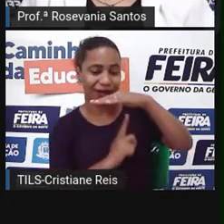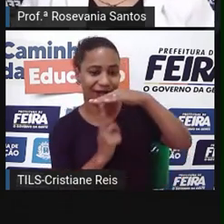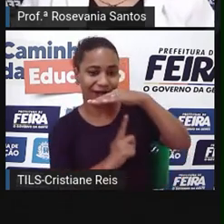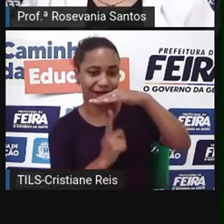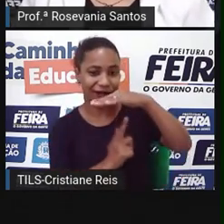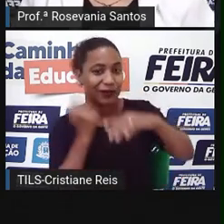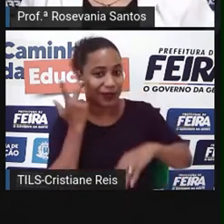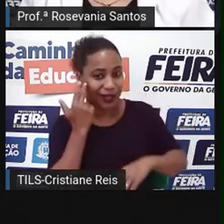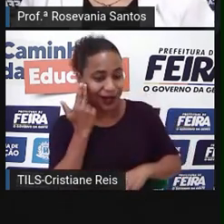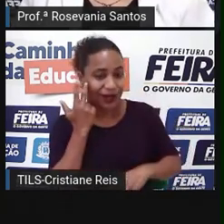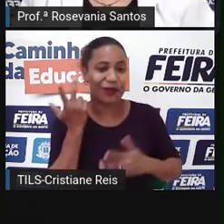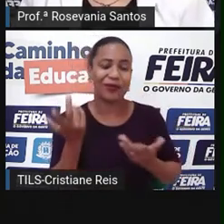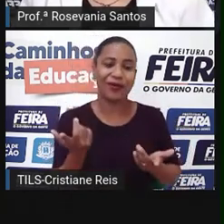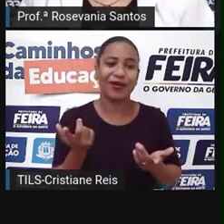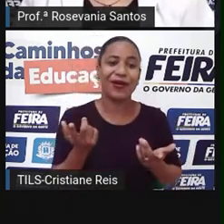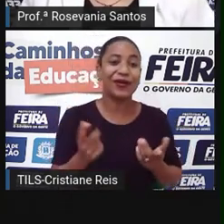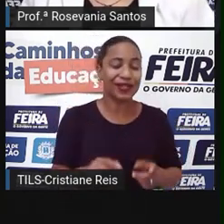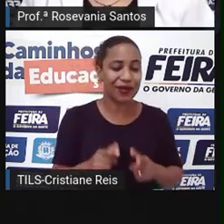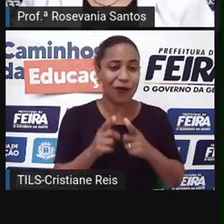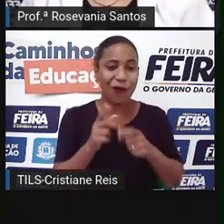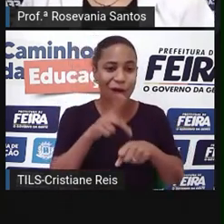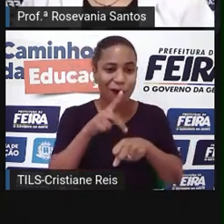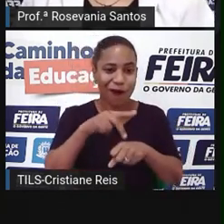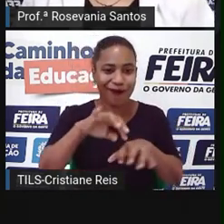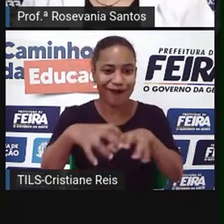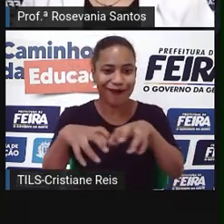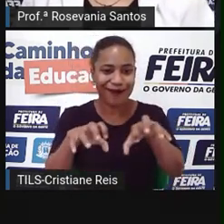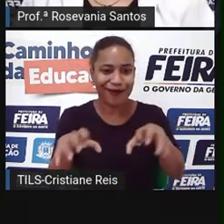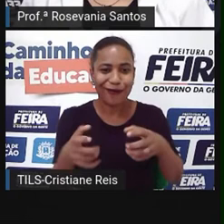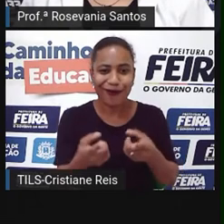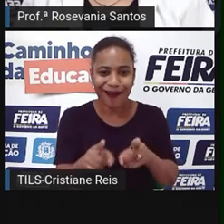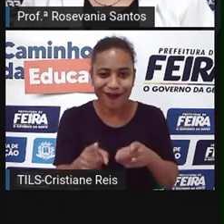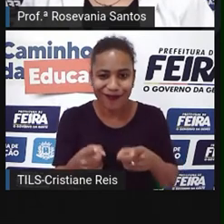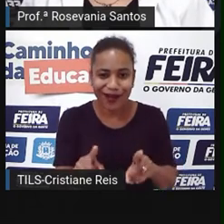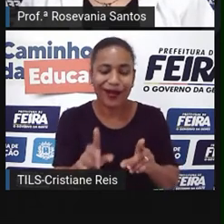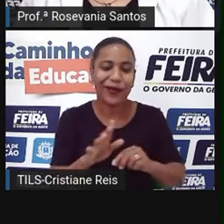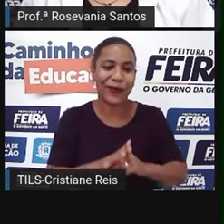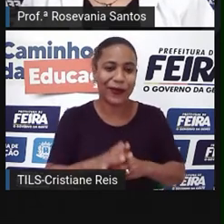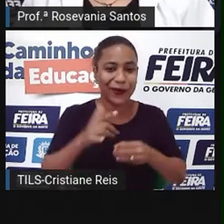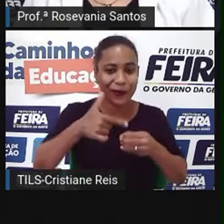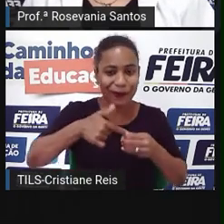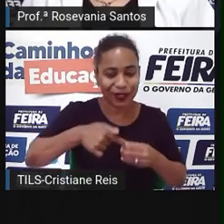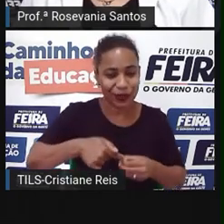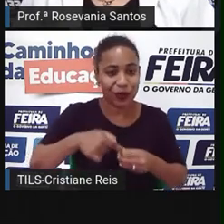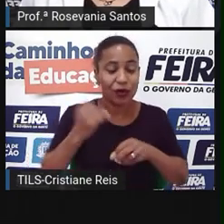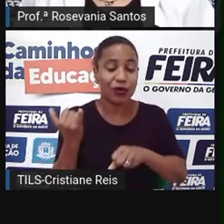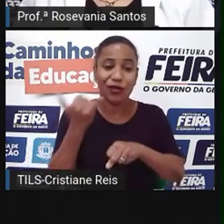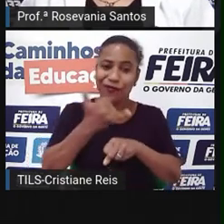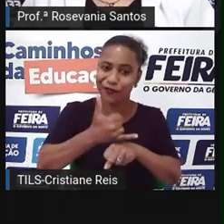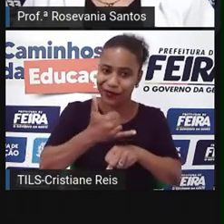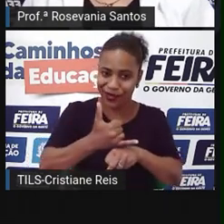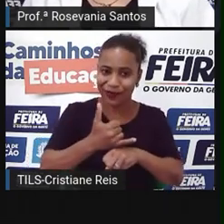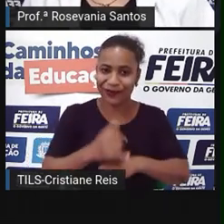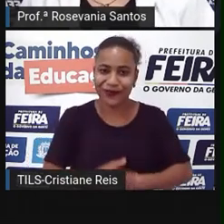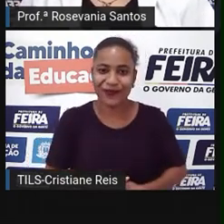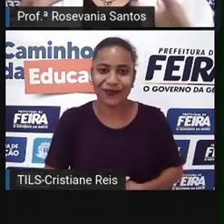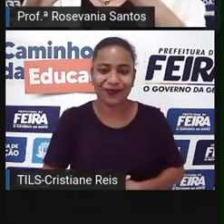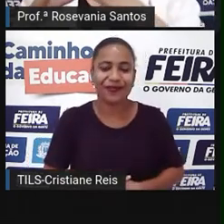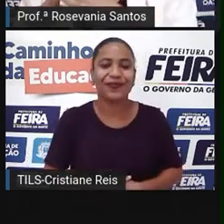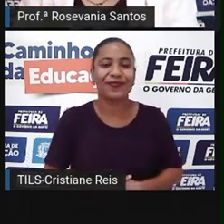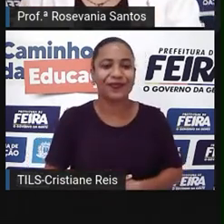o carvão mineral, o petróleo, principalmente, na Rússia, que é a característica, e o ferro. Então, na realidade,